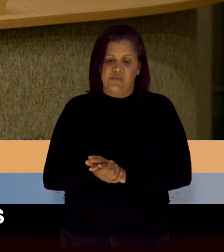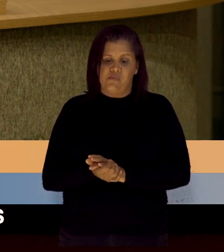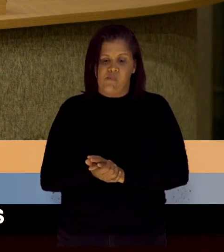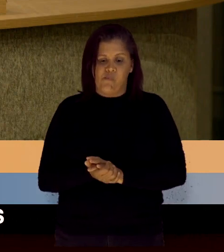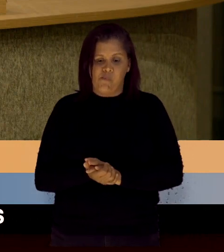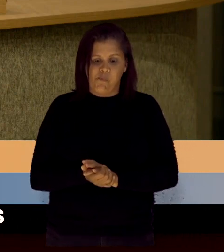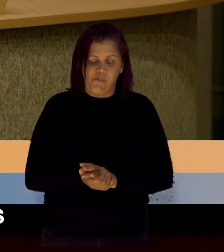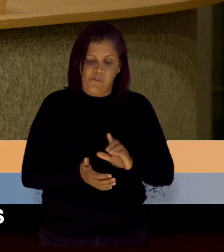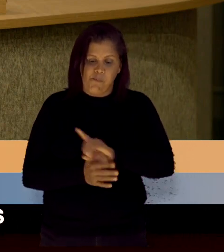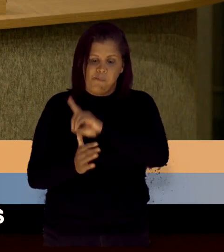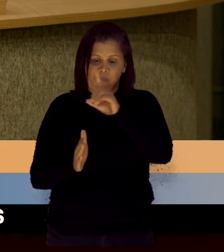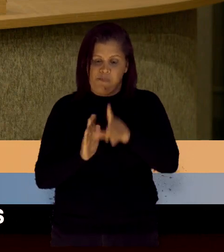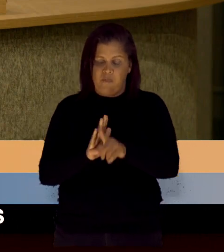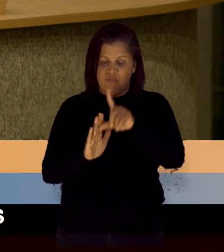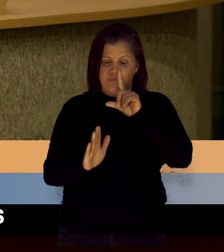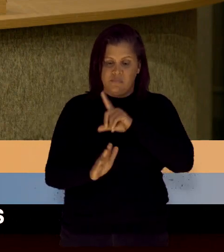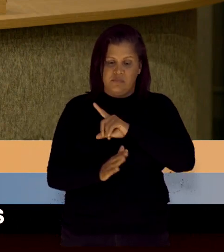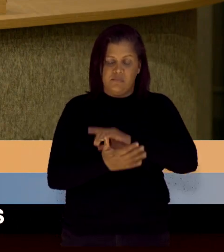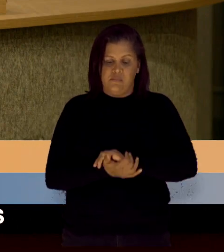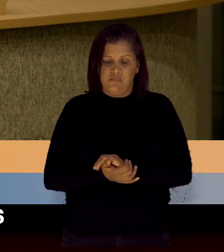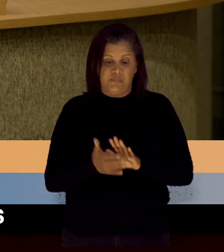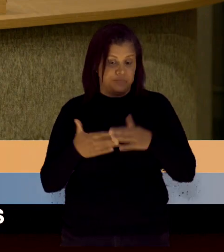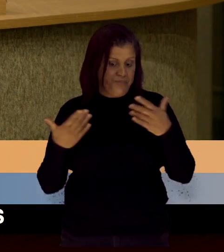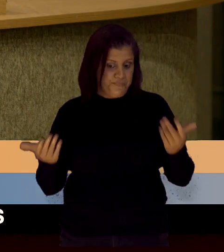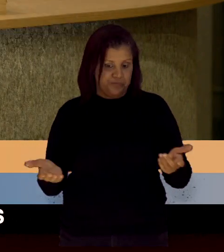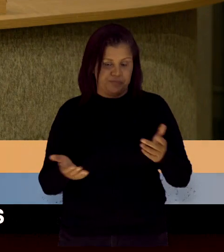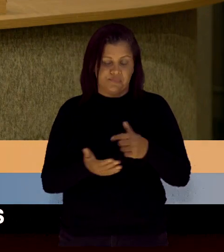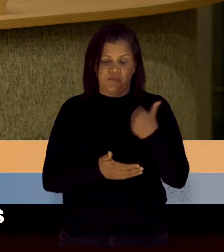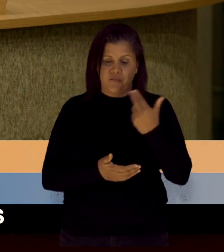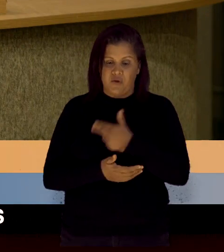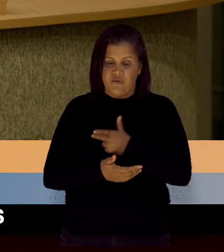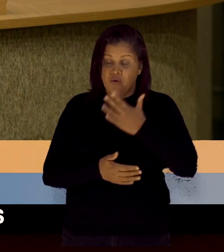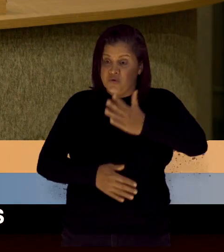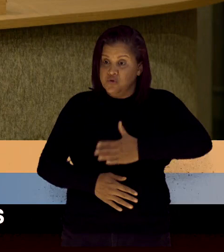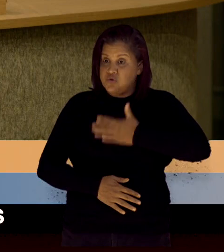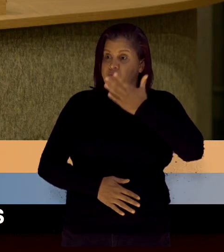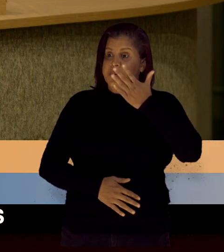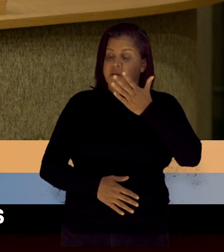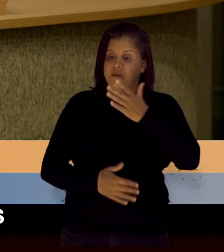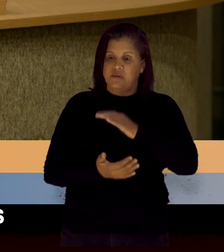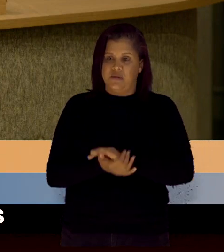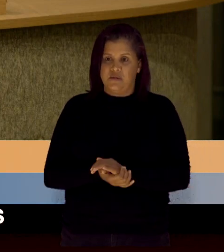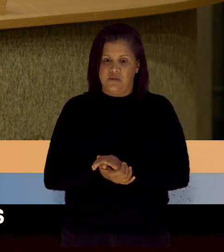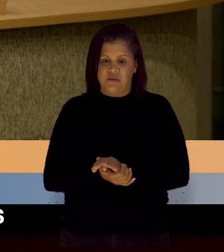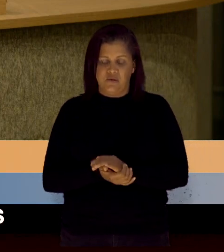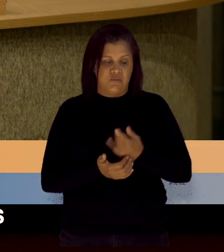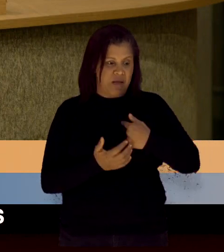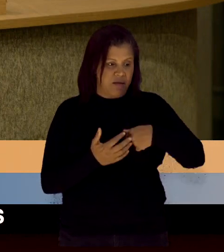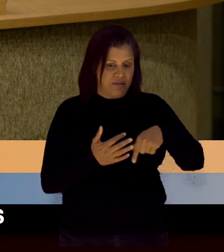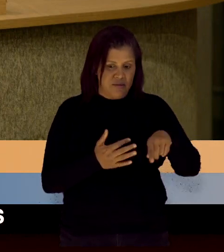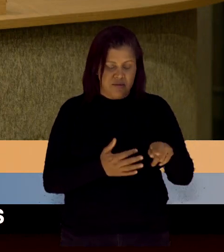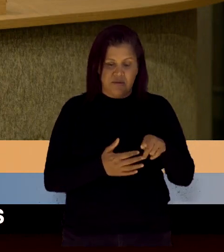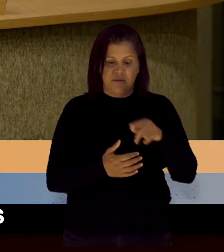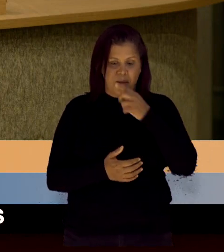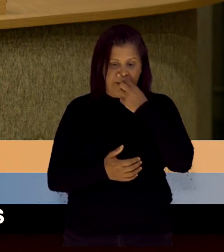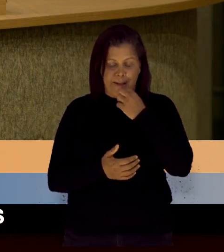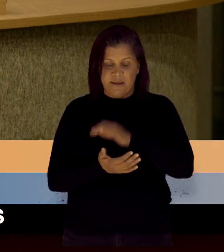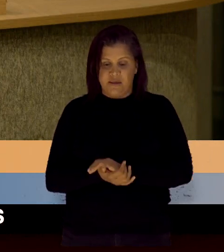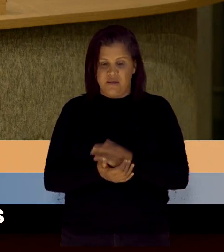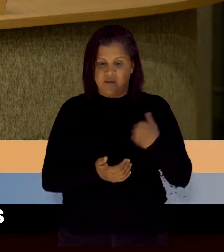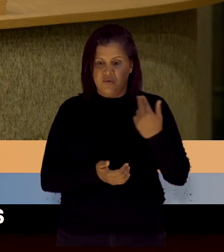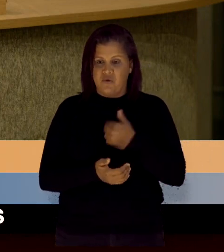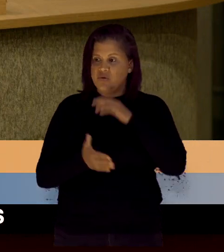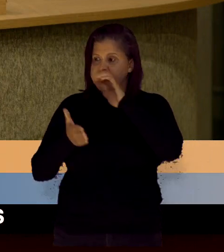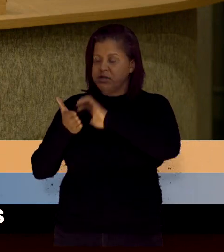Dias antes, inclusive ainda, nós somos surpreendidos pela saída do nosso